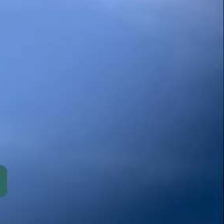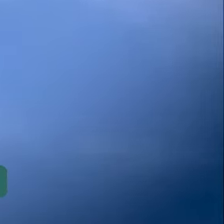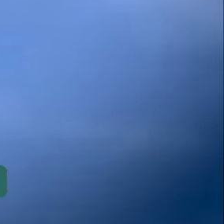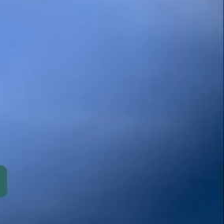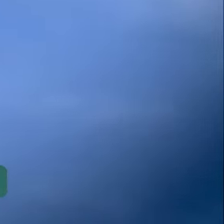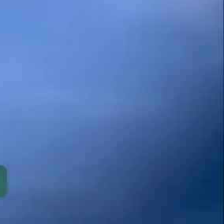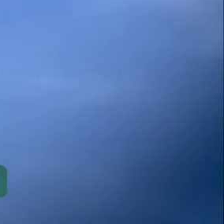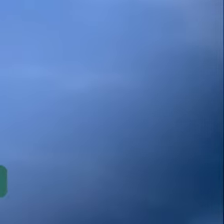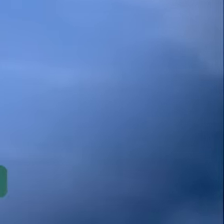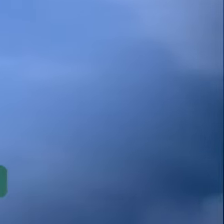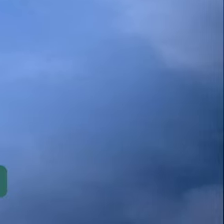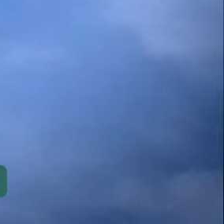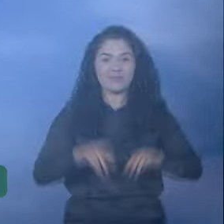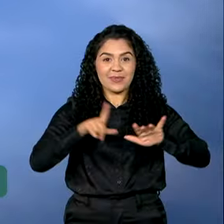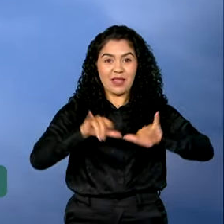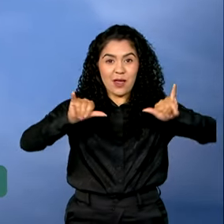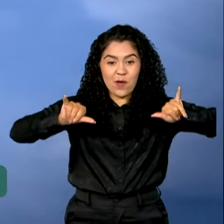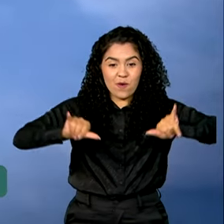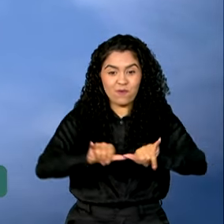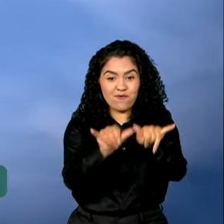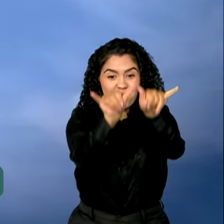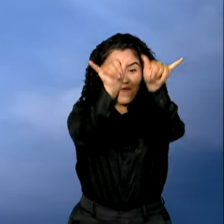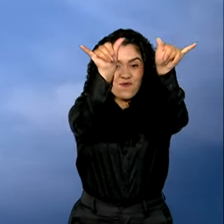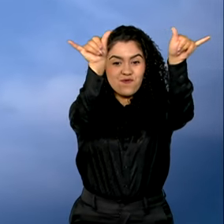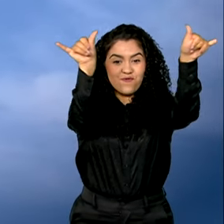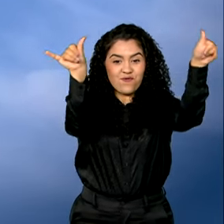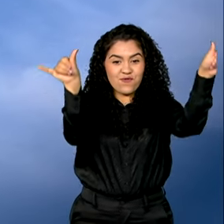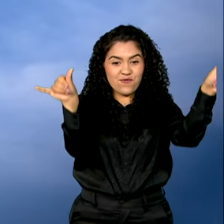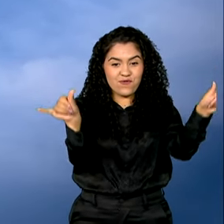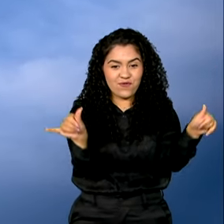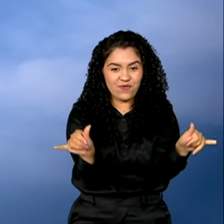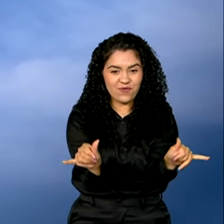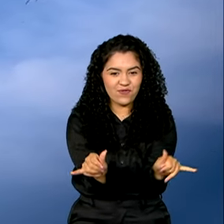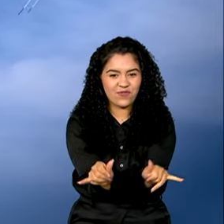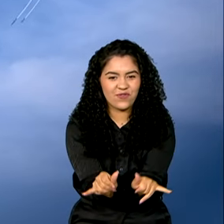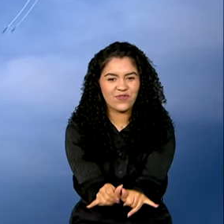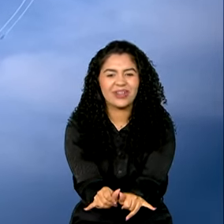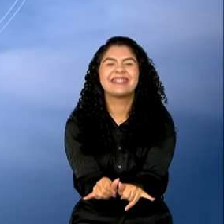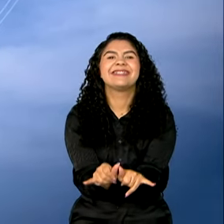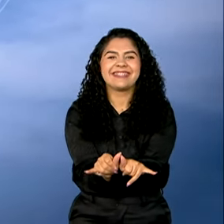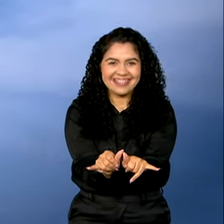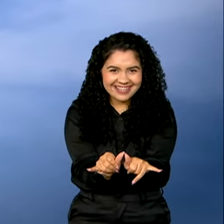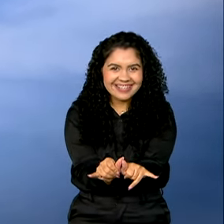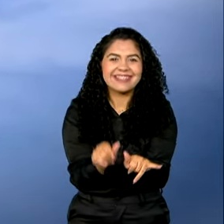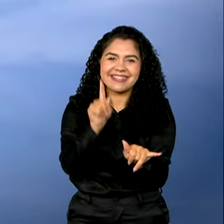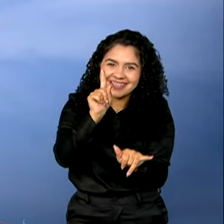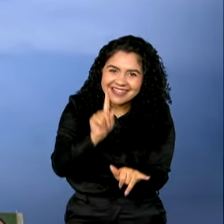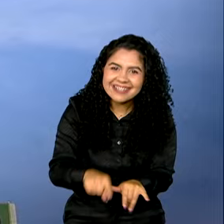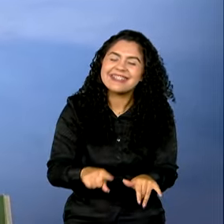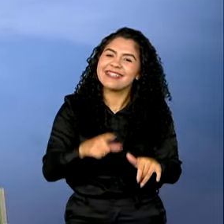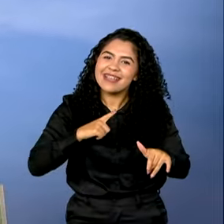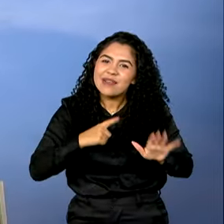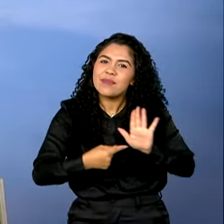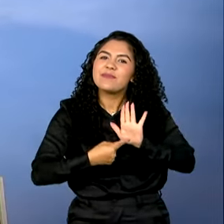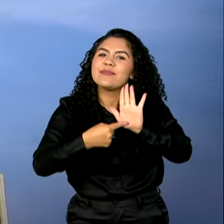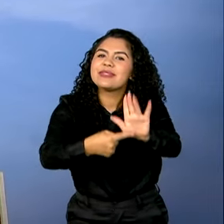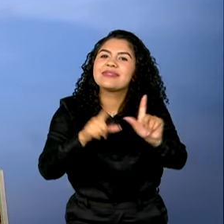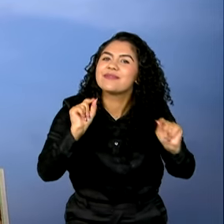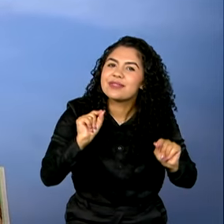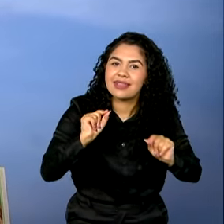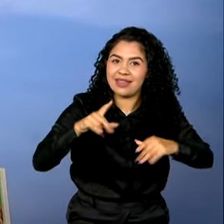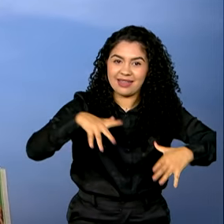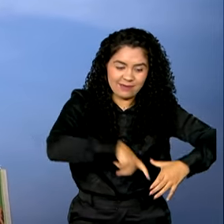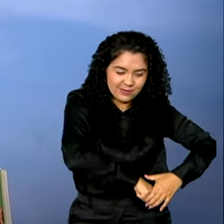Com um desenho de um coração, a Esquadrilha saudou o público presente, assim como a democracia e a